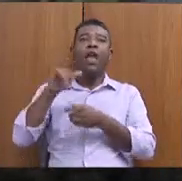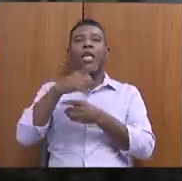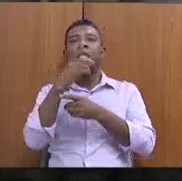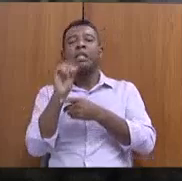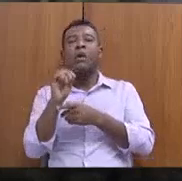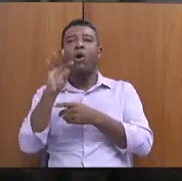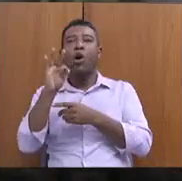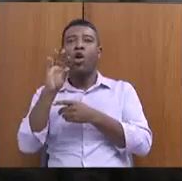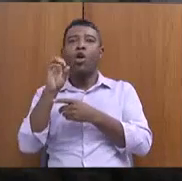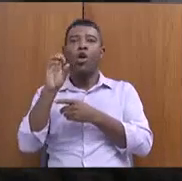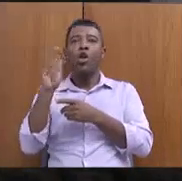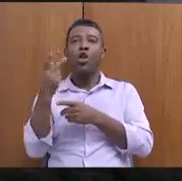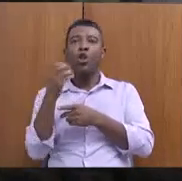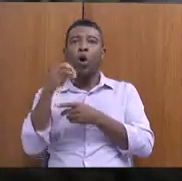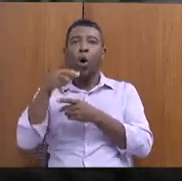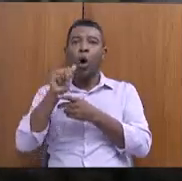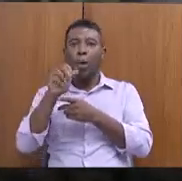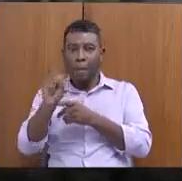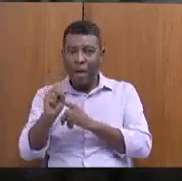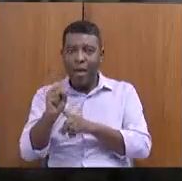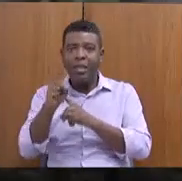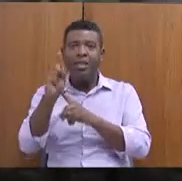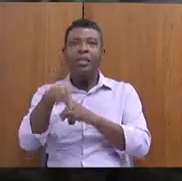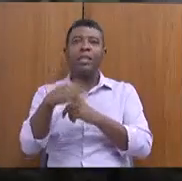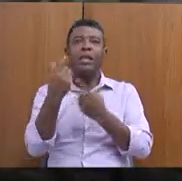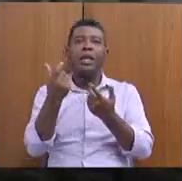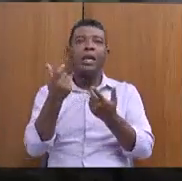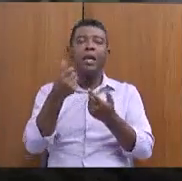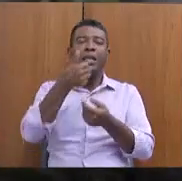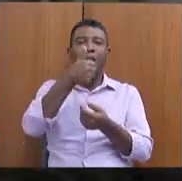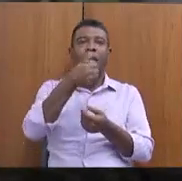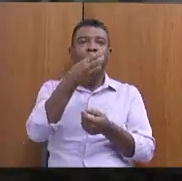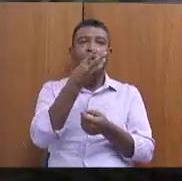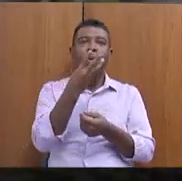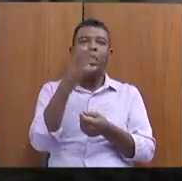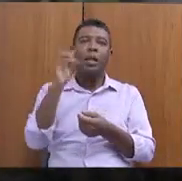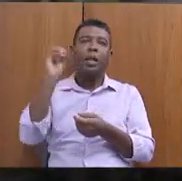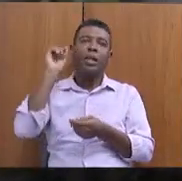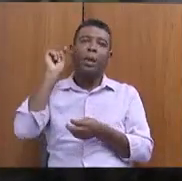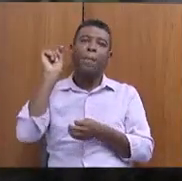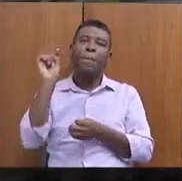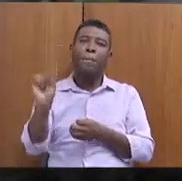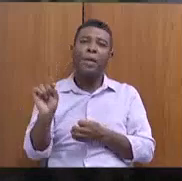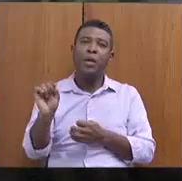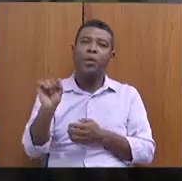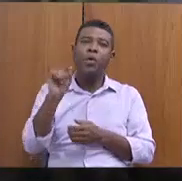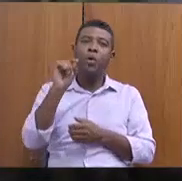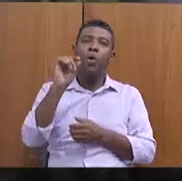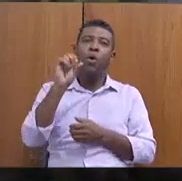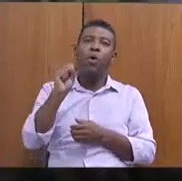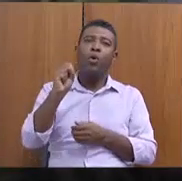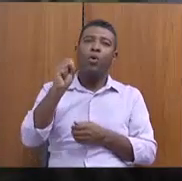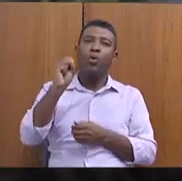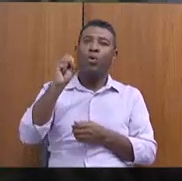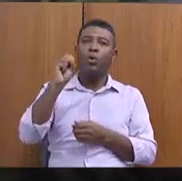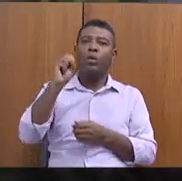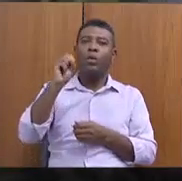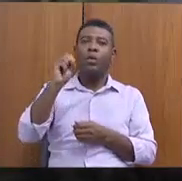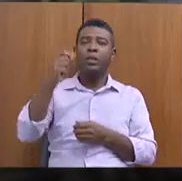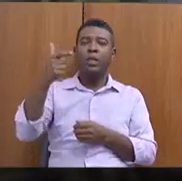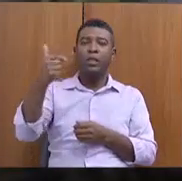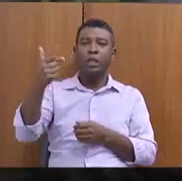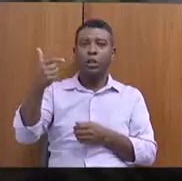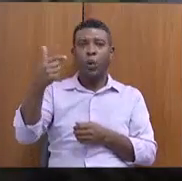reconhecidos. Então, os dados do IBGE são de 130.812 pessoas que residem em áreas